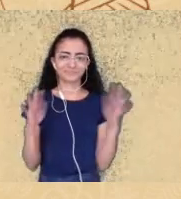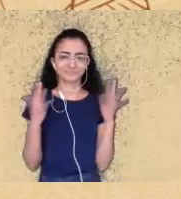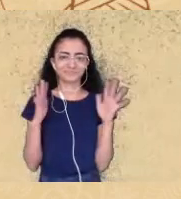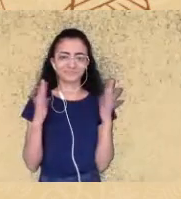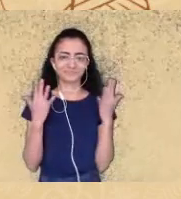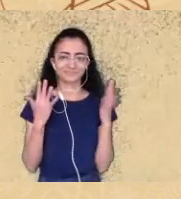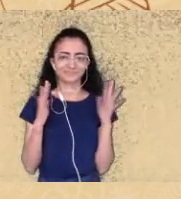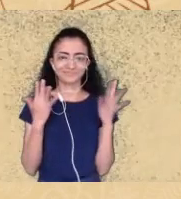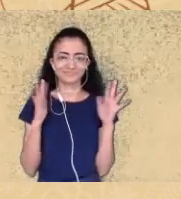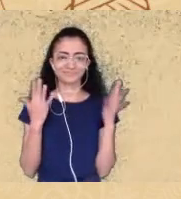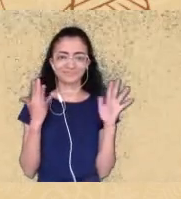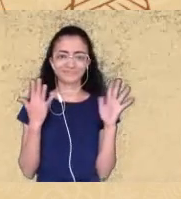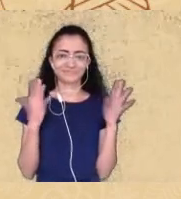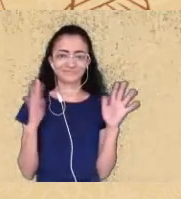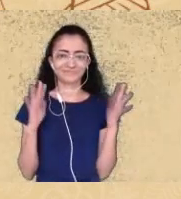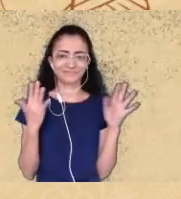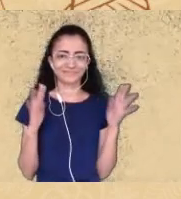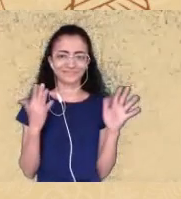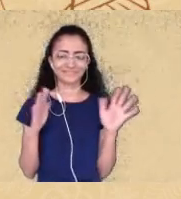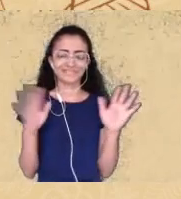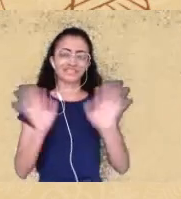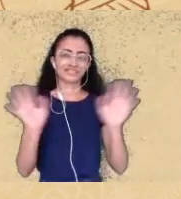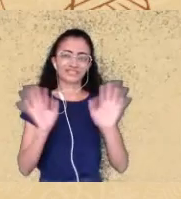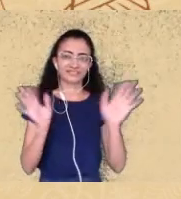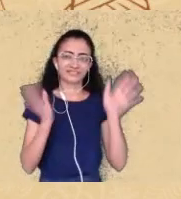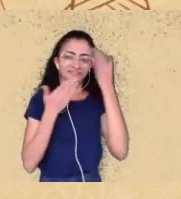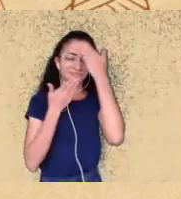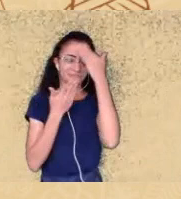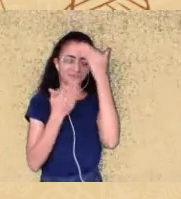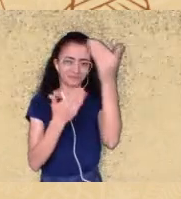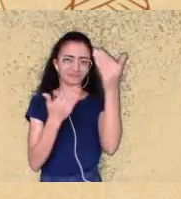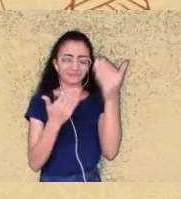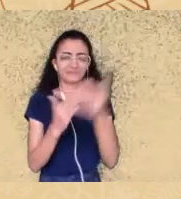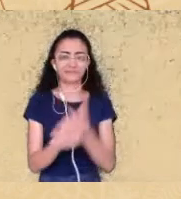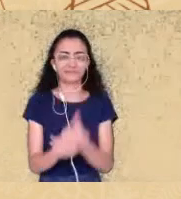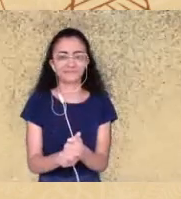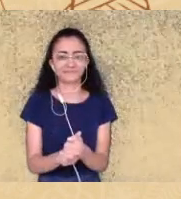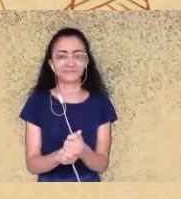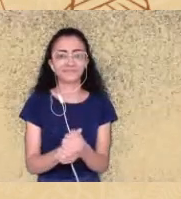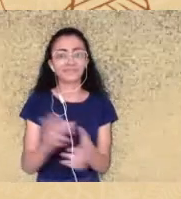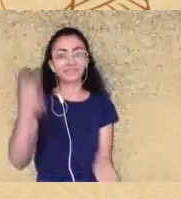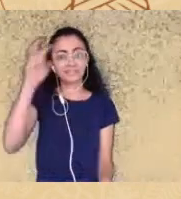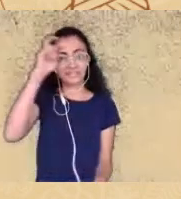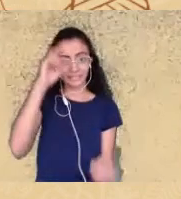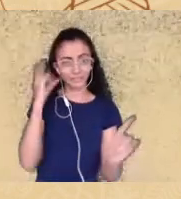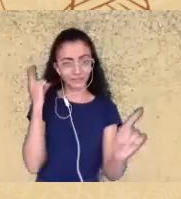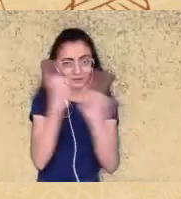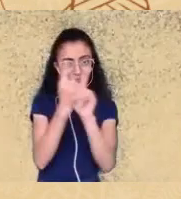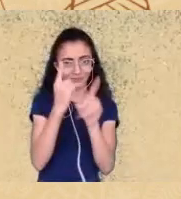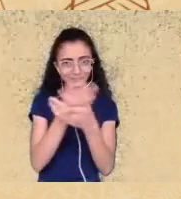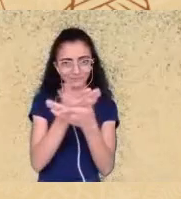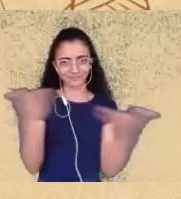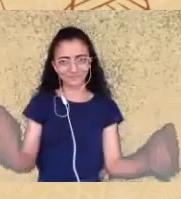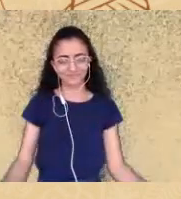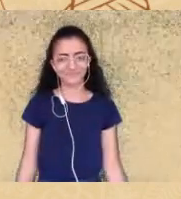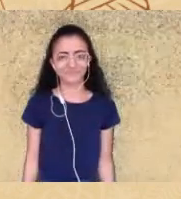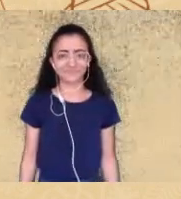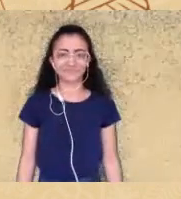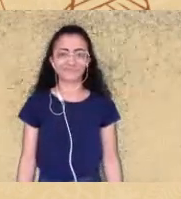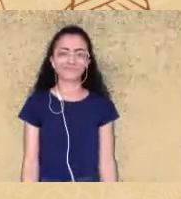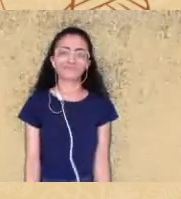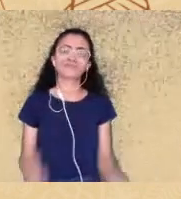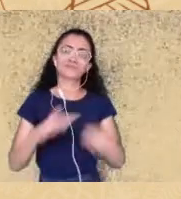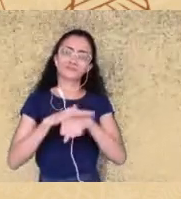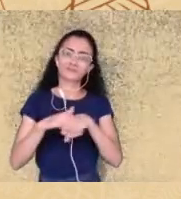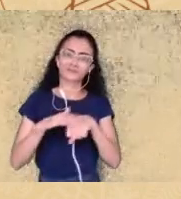tchau gente muito obrigada quinta-feira a gente se encontra uma conversa nossa